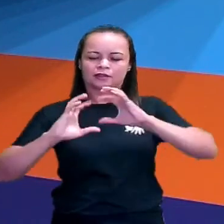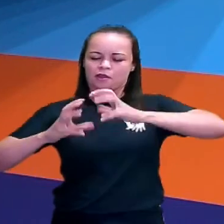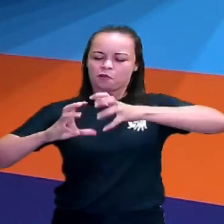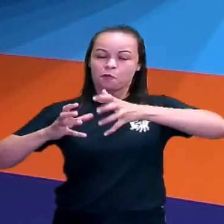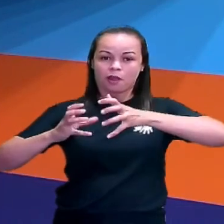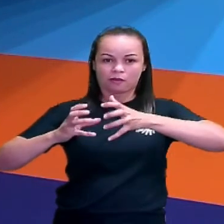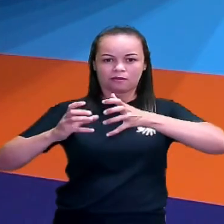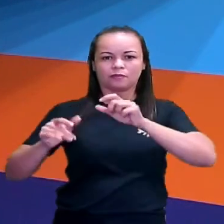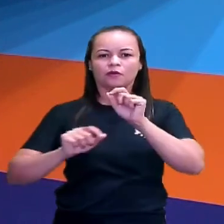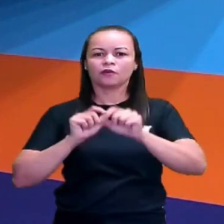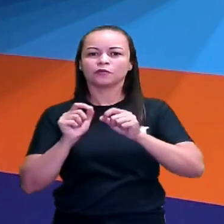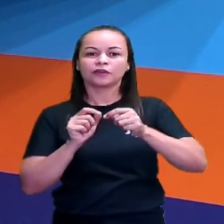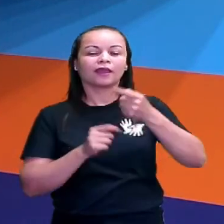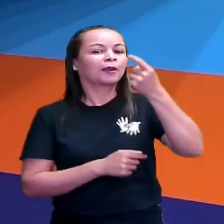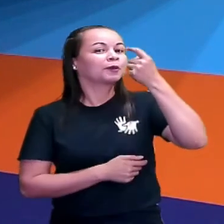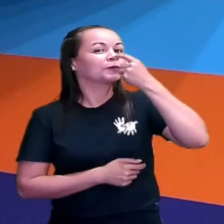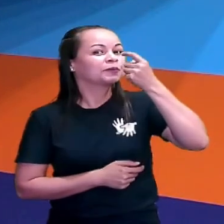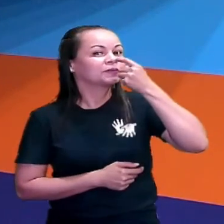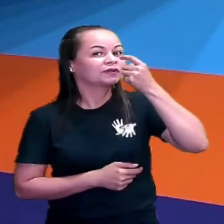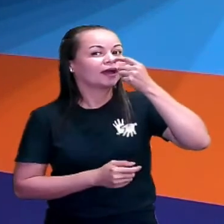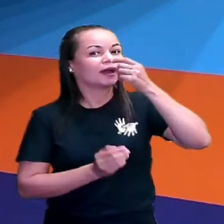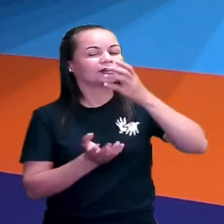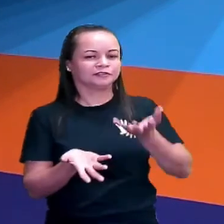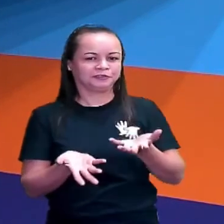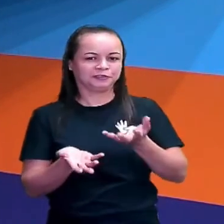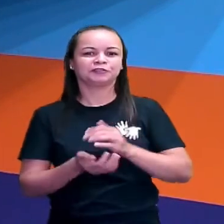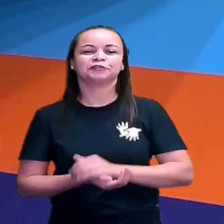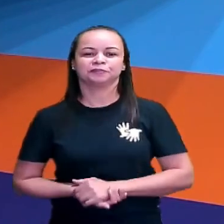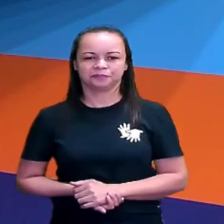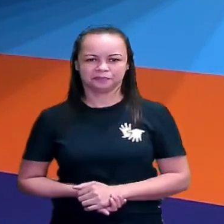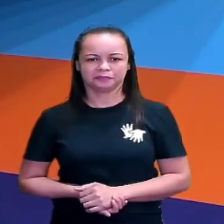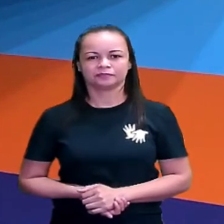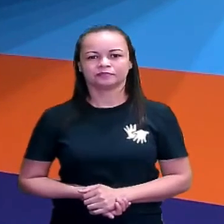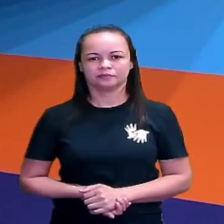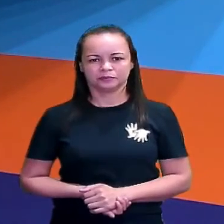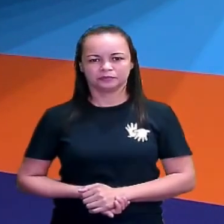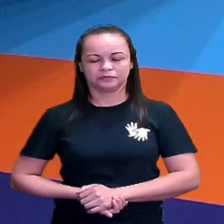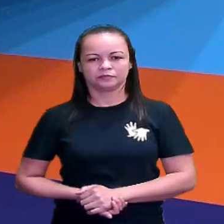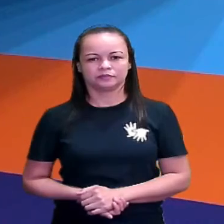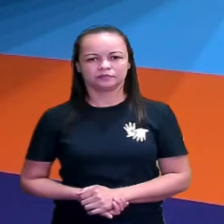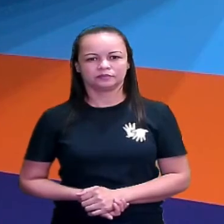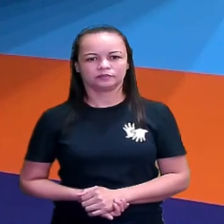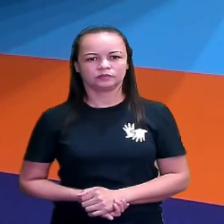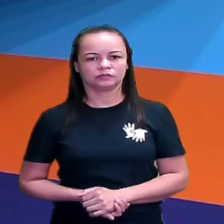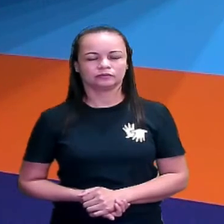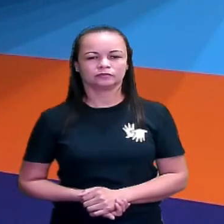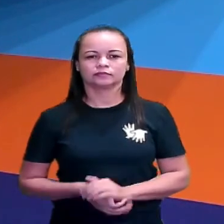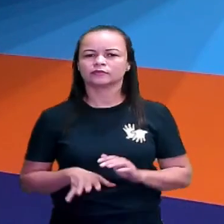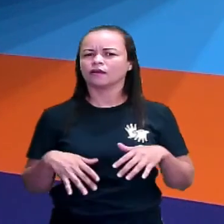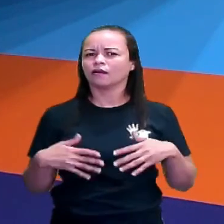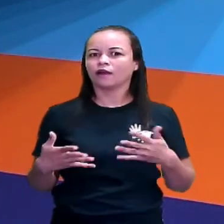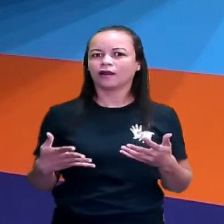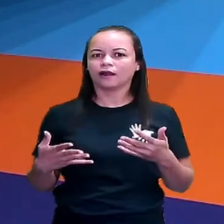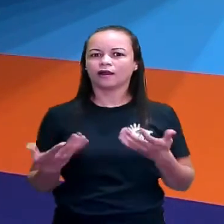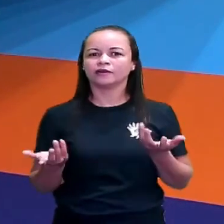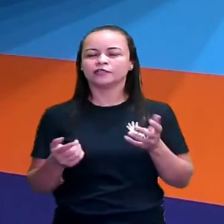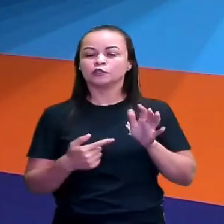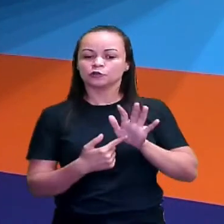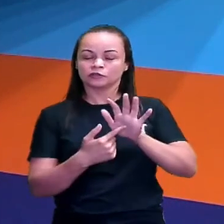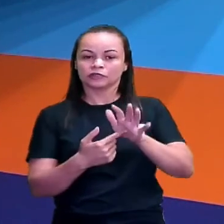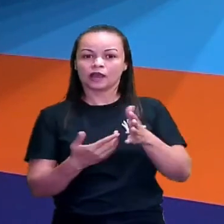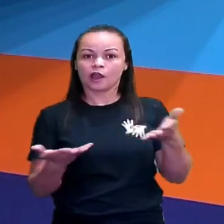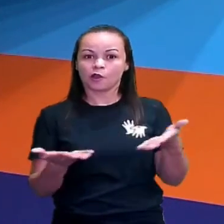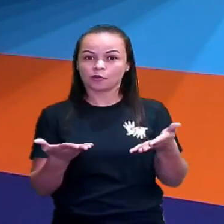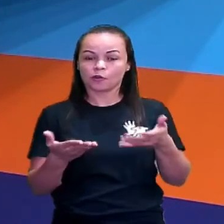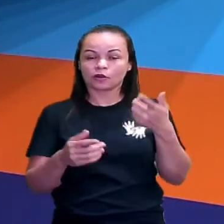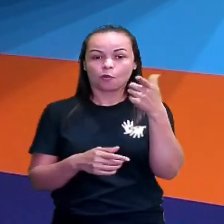No nariz. Isso mesmo. Ah, eu trouxe agora mais um